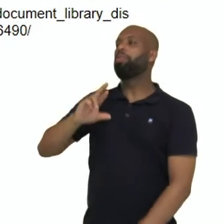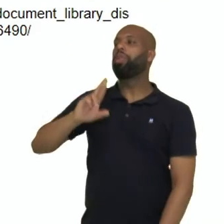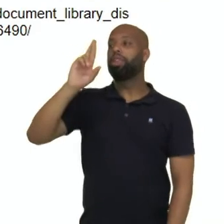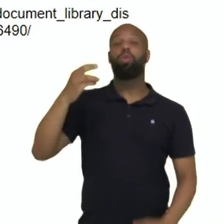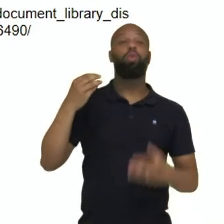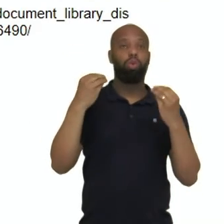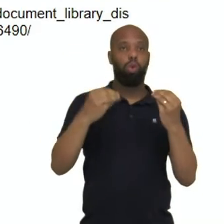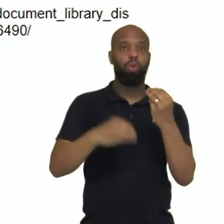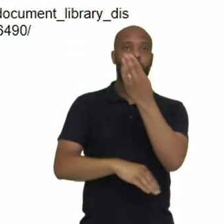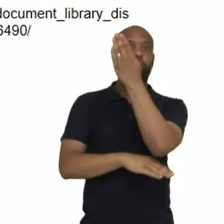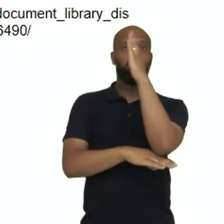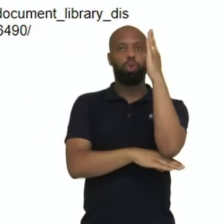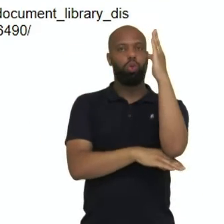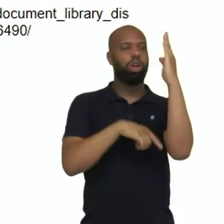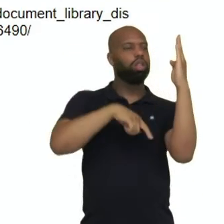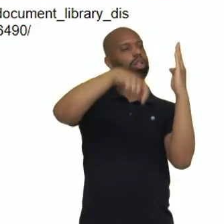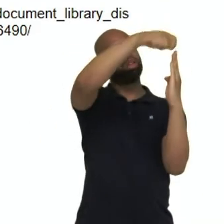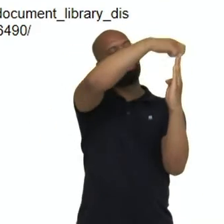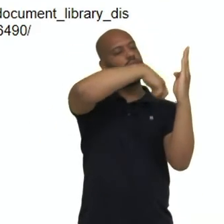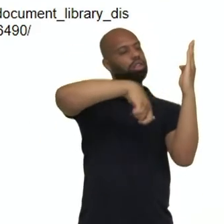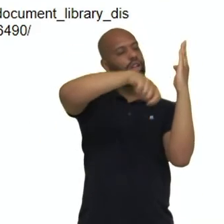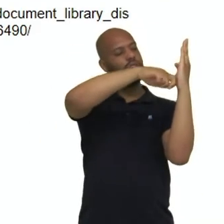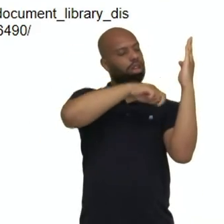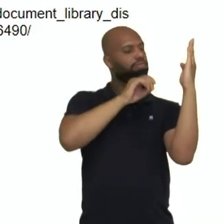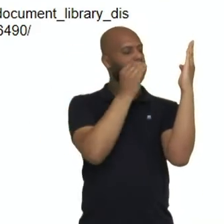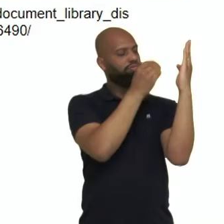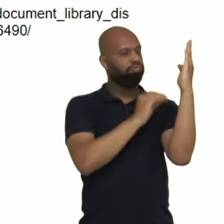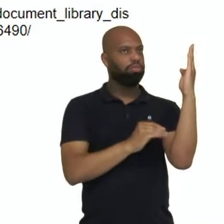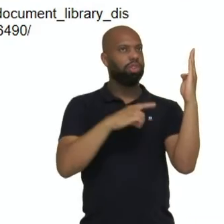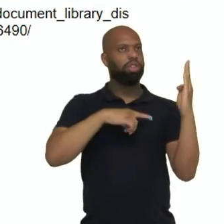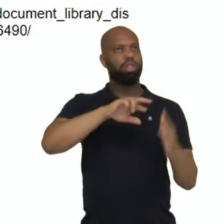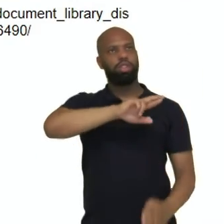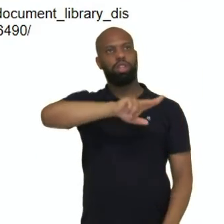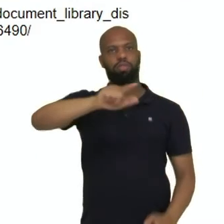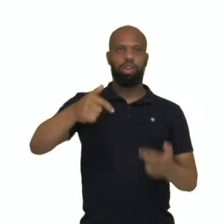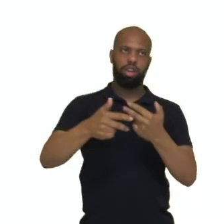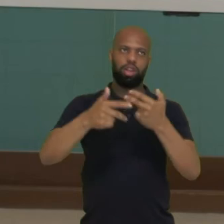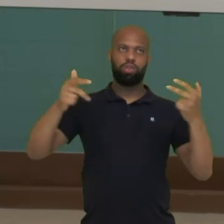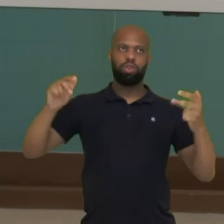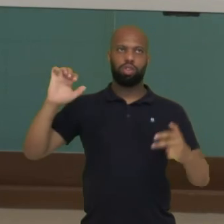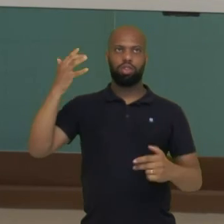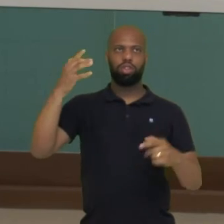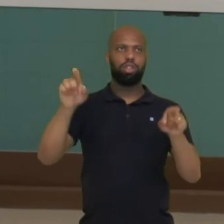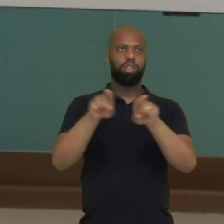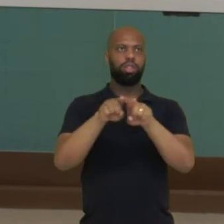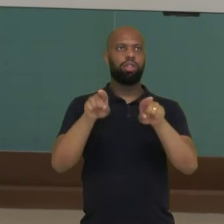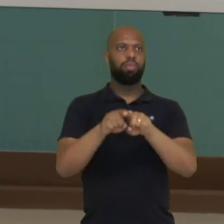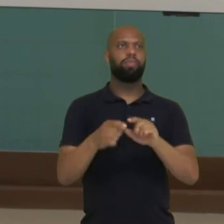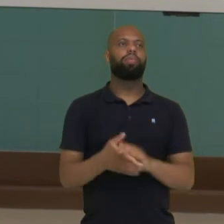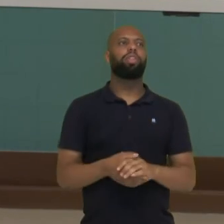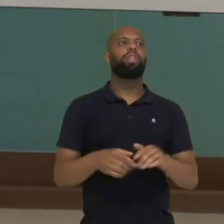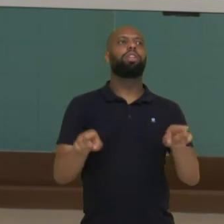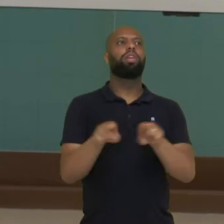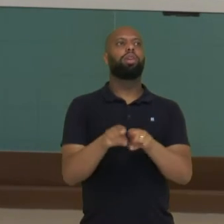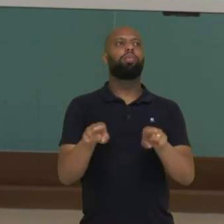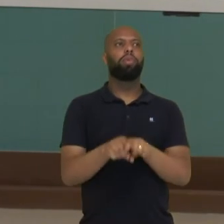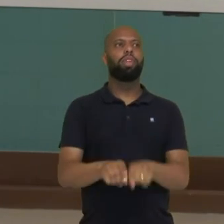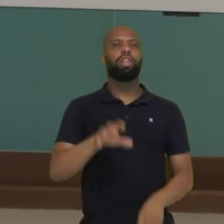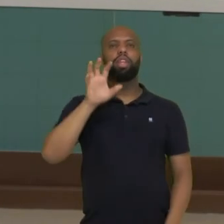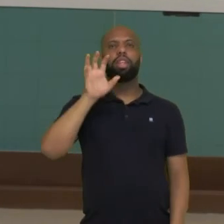troncos enfeitados. E lá acontecem várias cerimônias. Também nesse